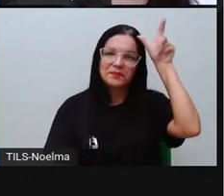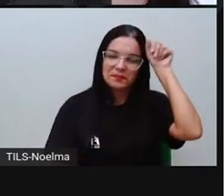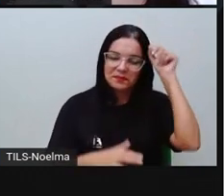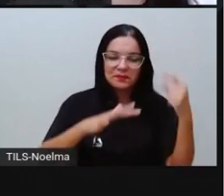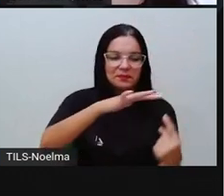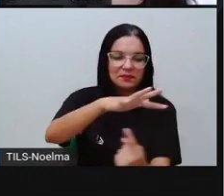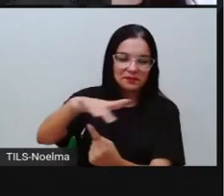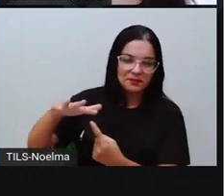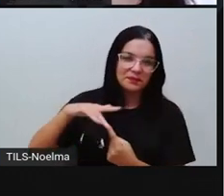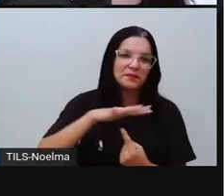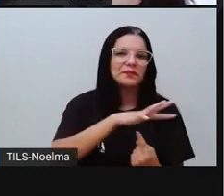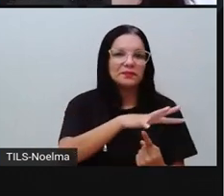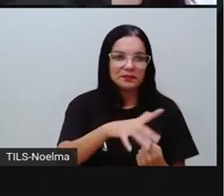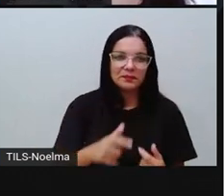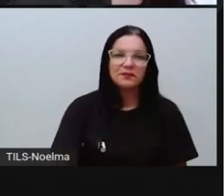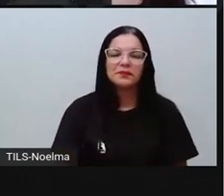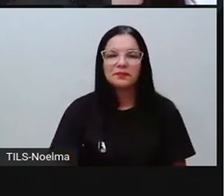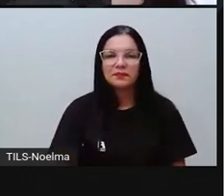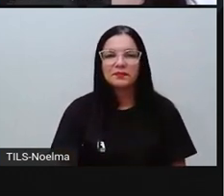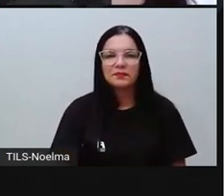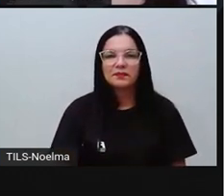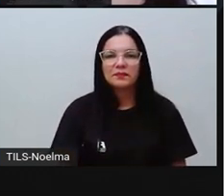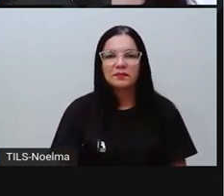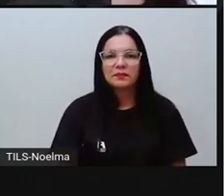bioma aí da Amazônia, certo?